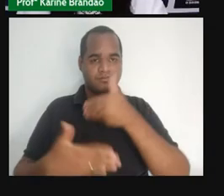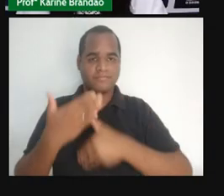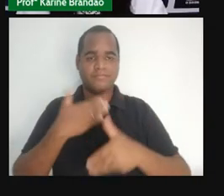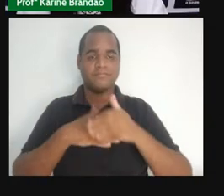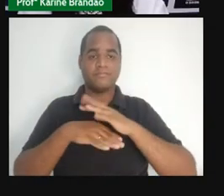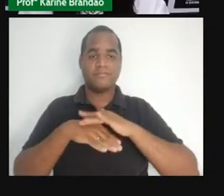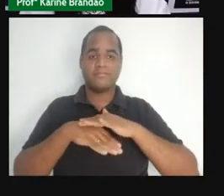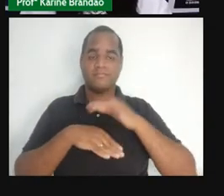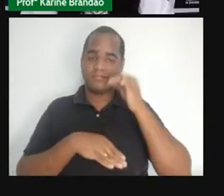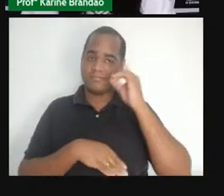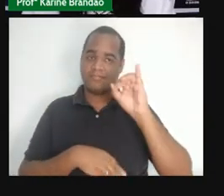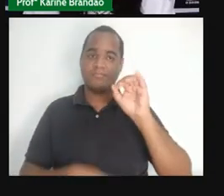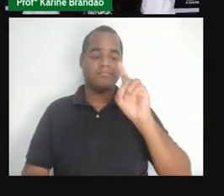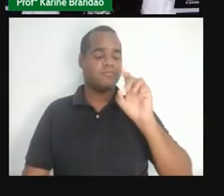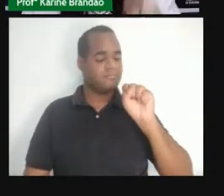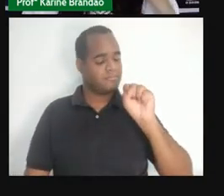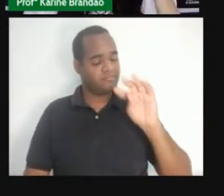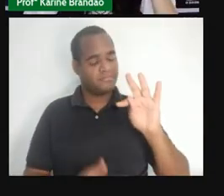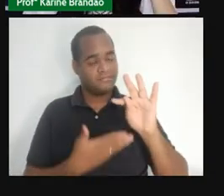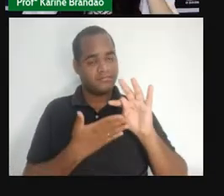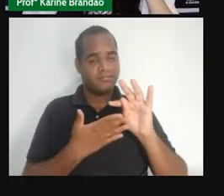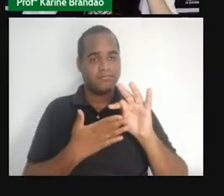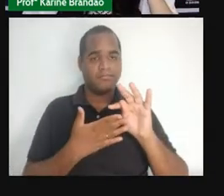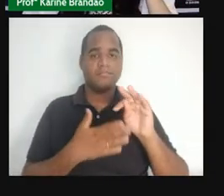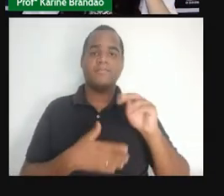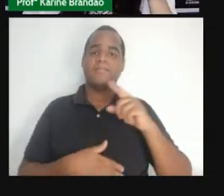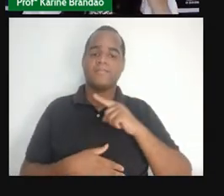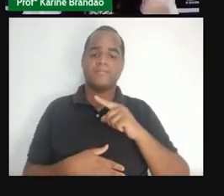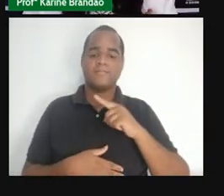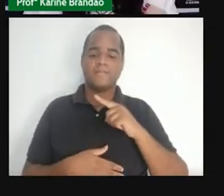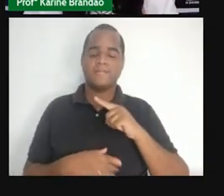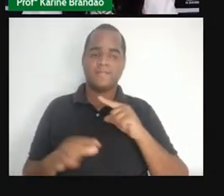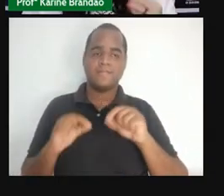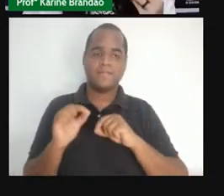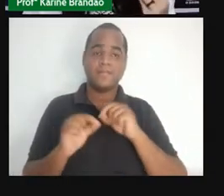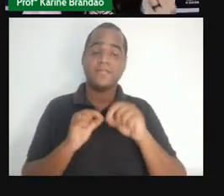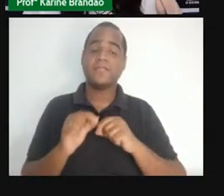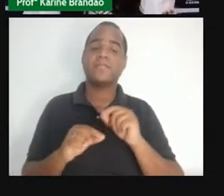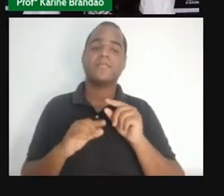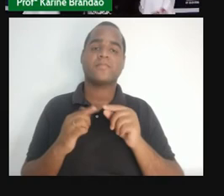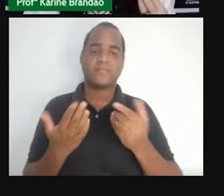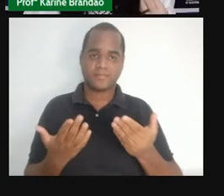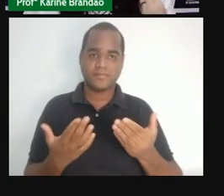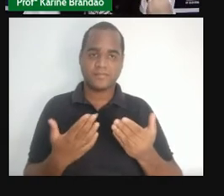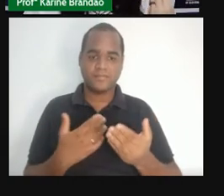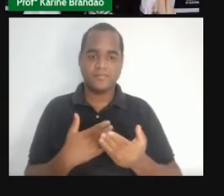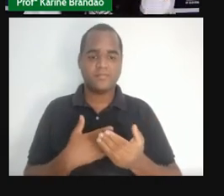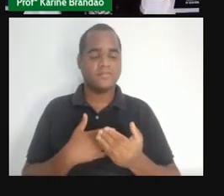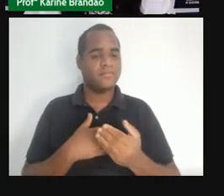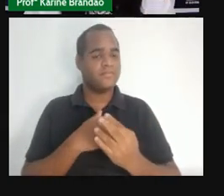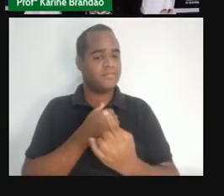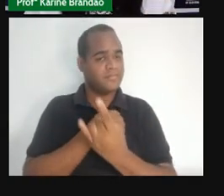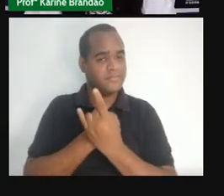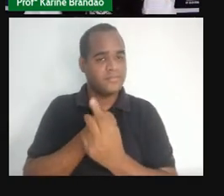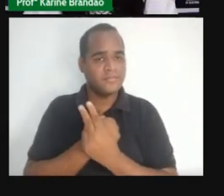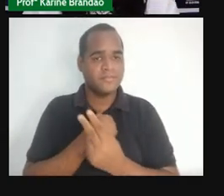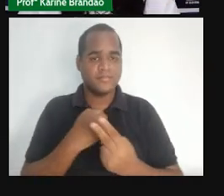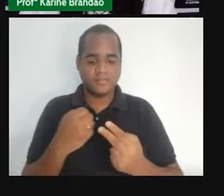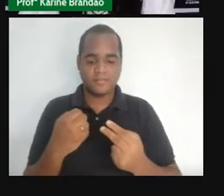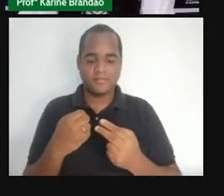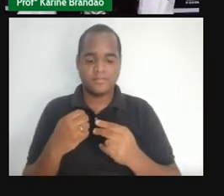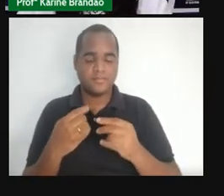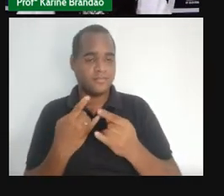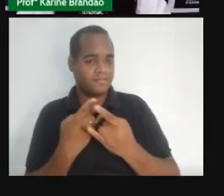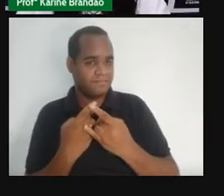doenças sexualmente transmissíveis, ou infecções sexualmente transmissíveis, é o quê? É o preservativo, é a camisinha, certo?